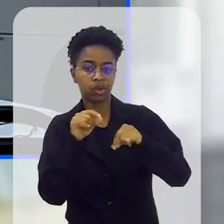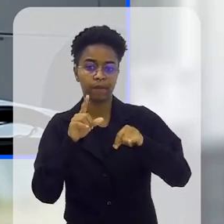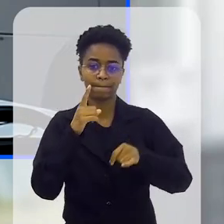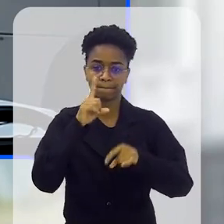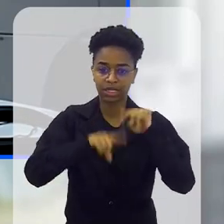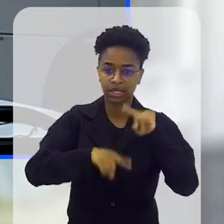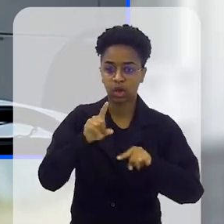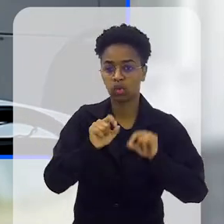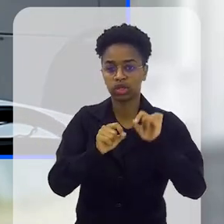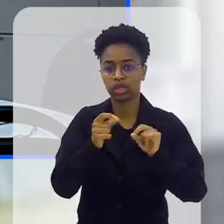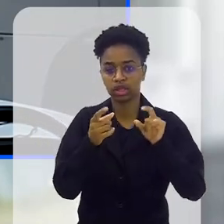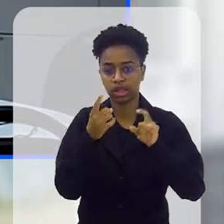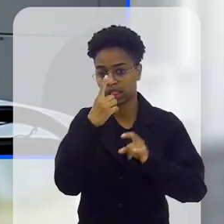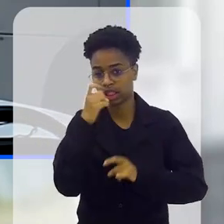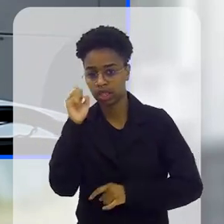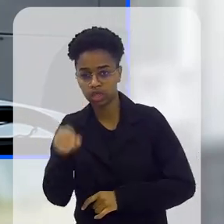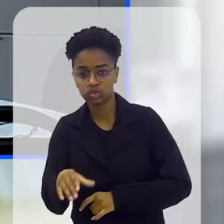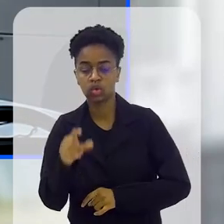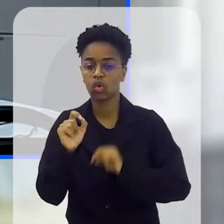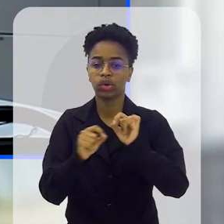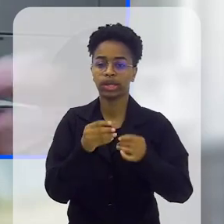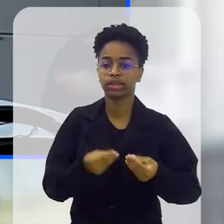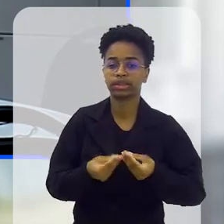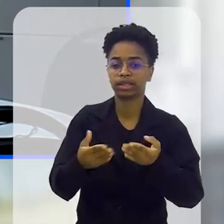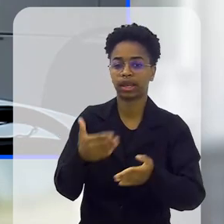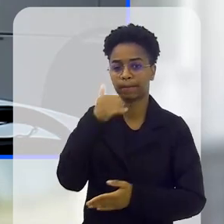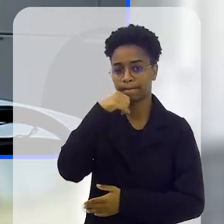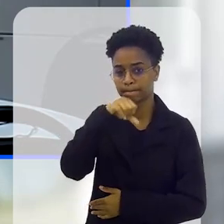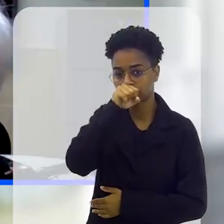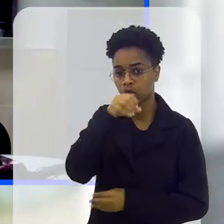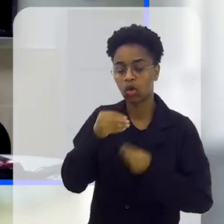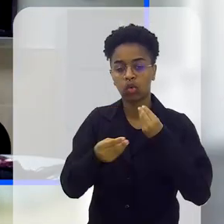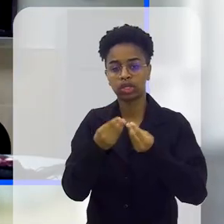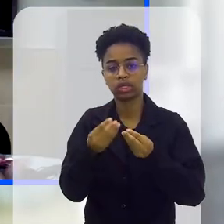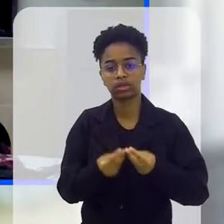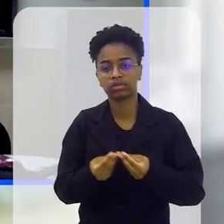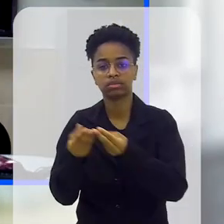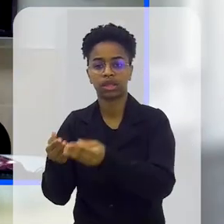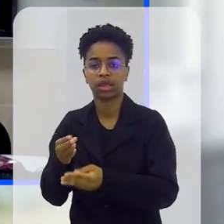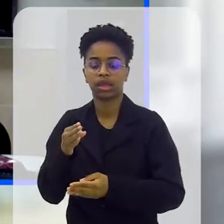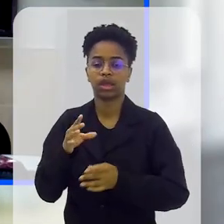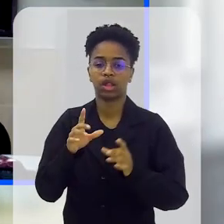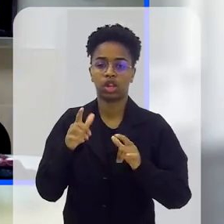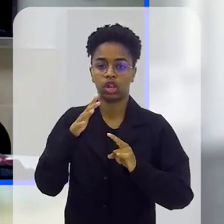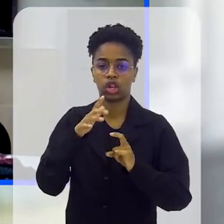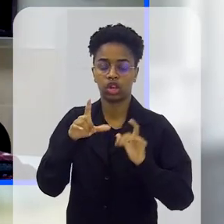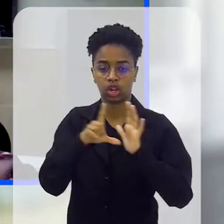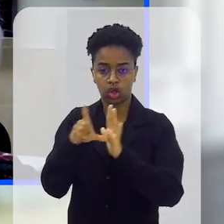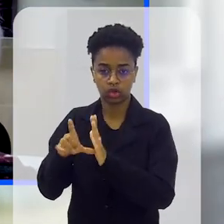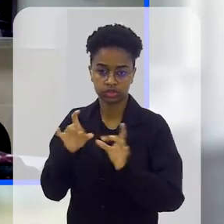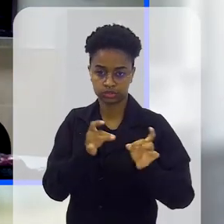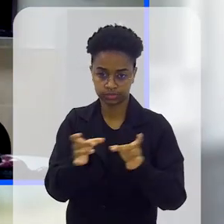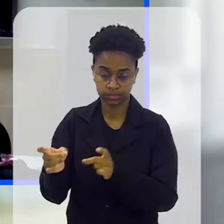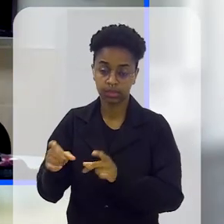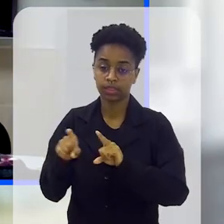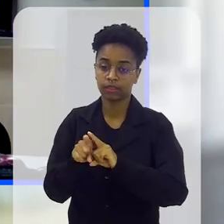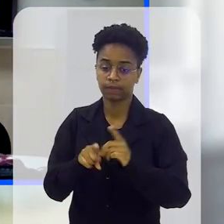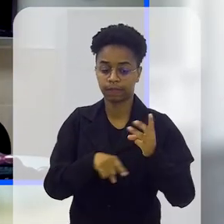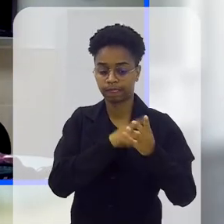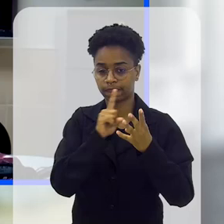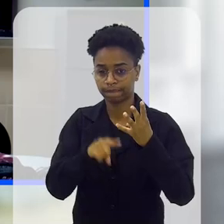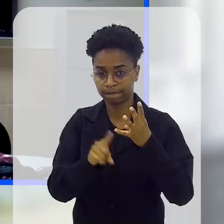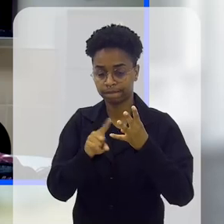do material que chega, o que vai para o lixo, o que vai doar para as mães e o que pode ser colocado no bazar, e outro